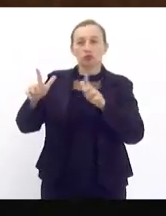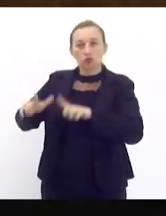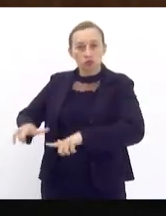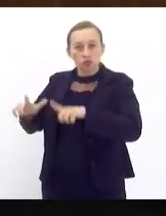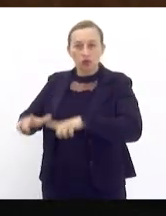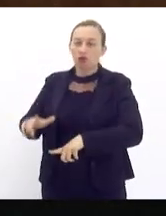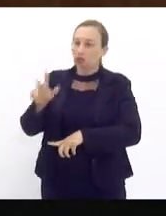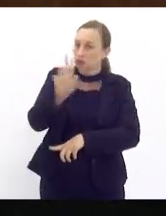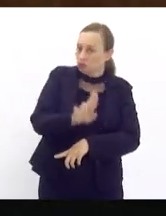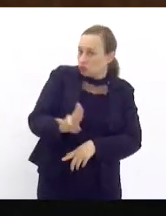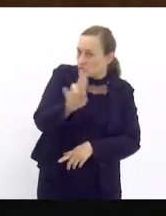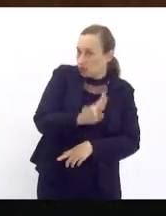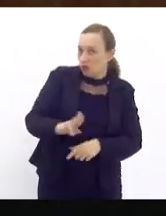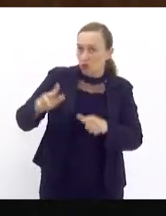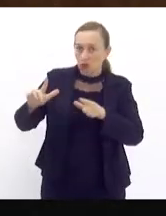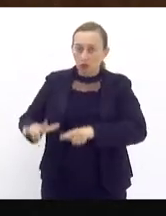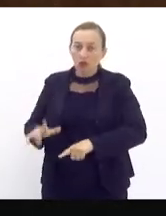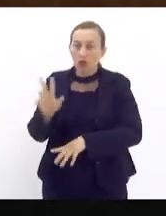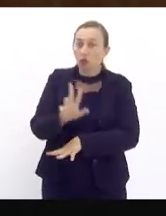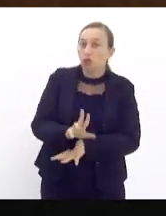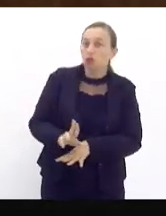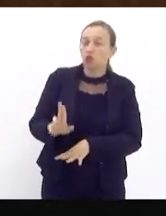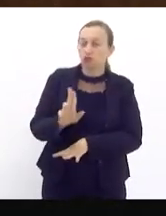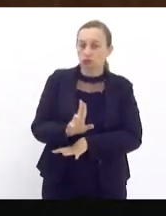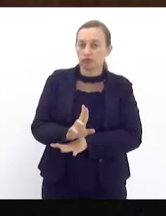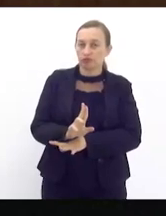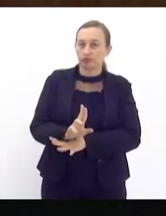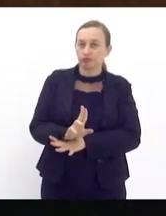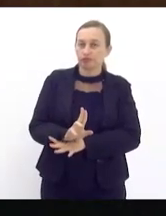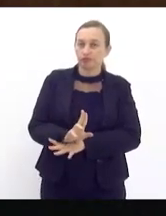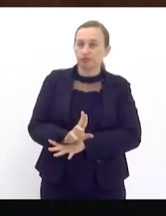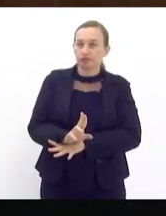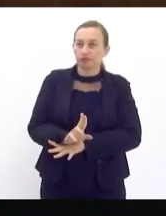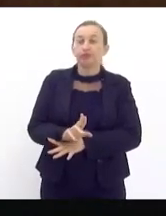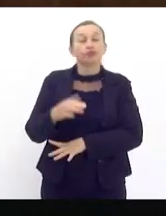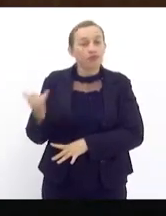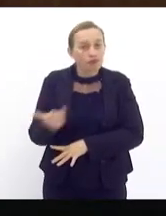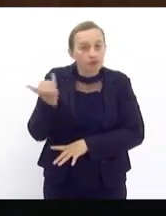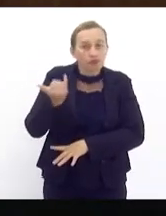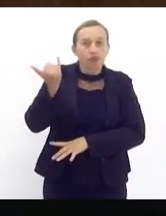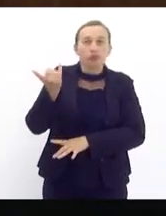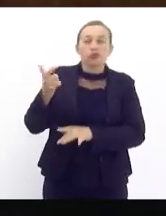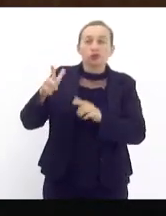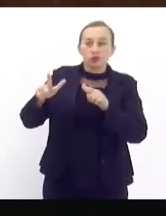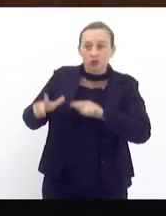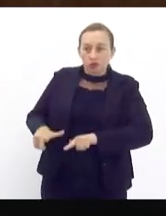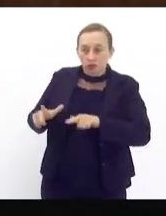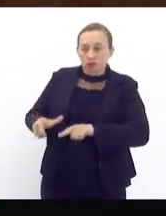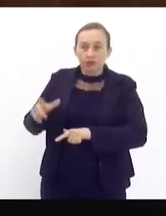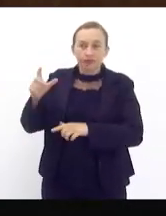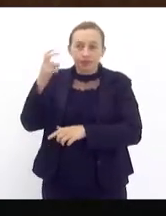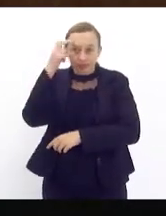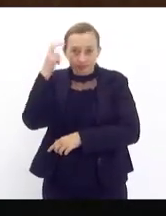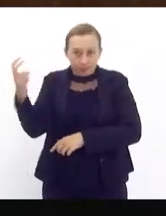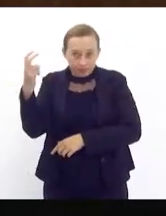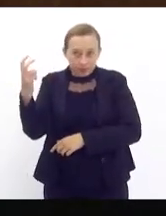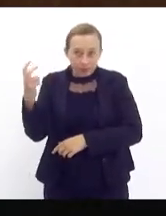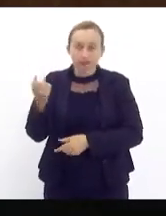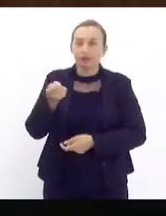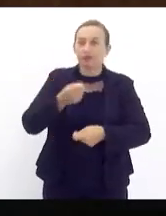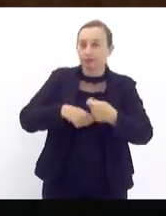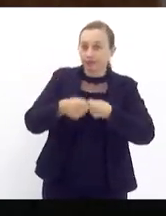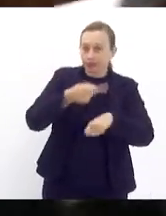dos usuários que utilizam aquele tão importante espaço para a cultura e para a